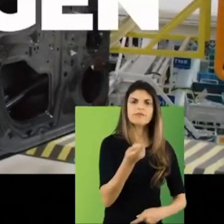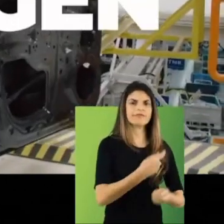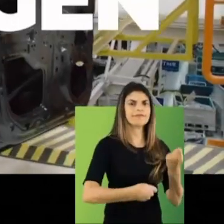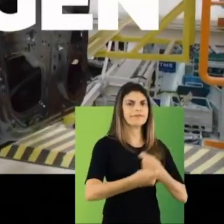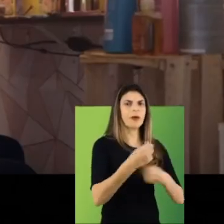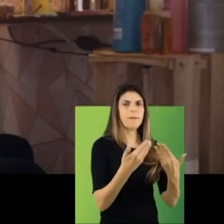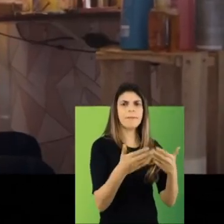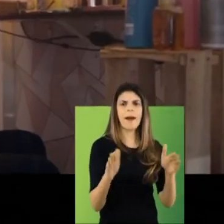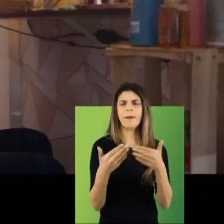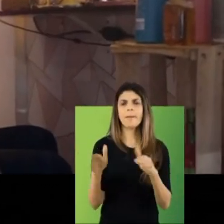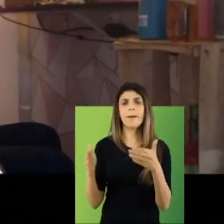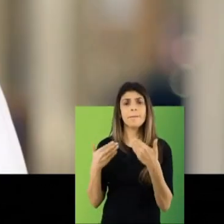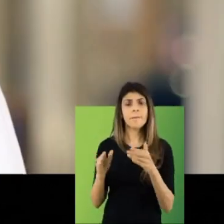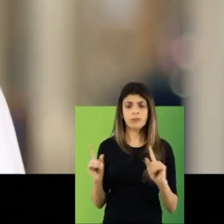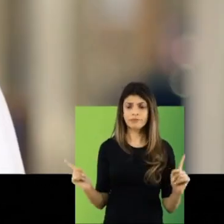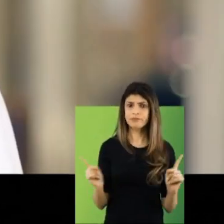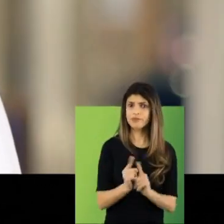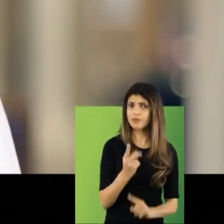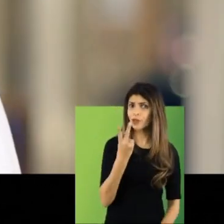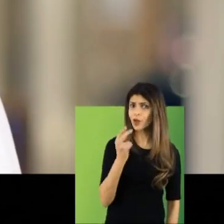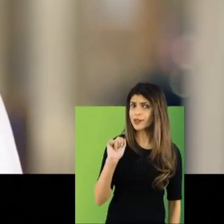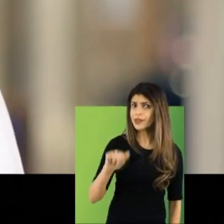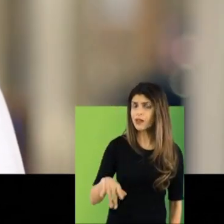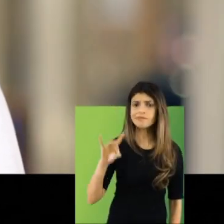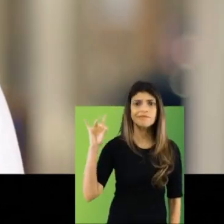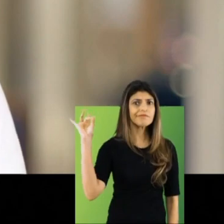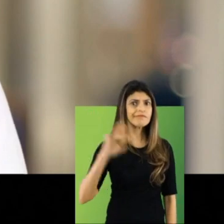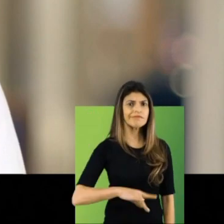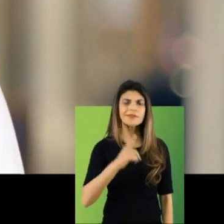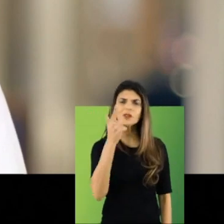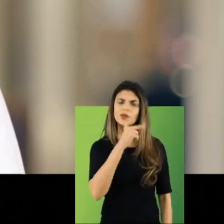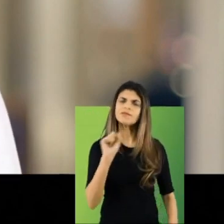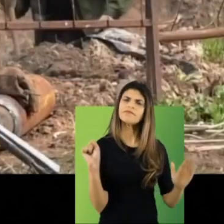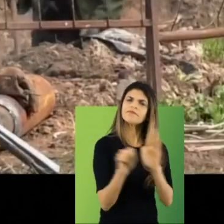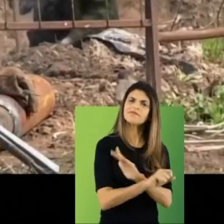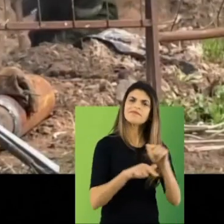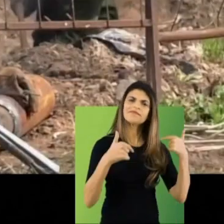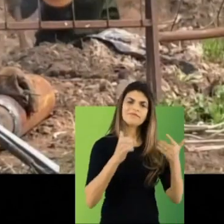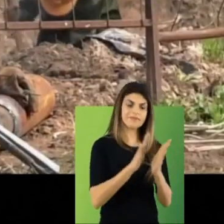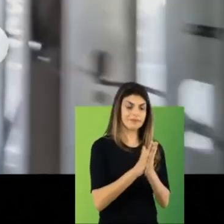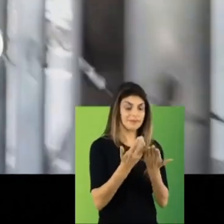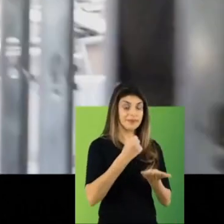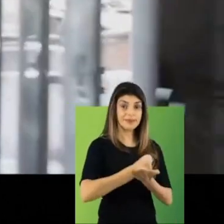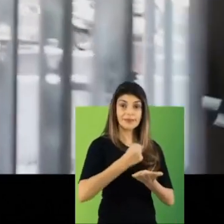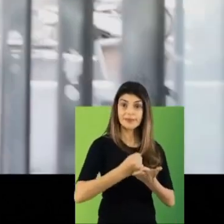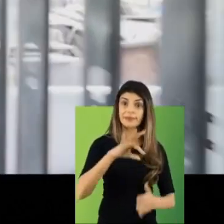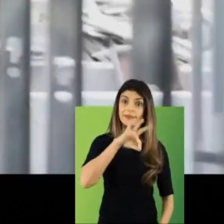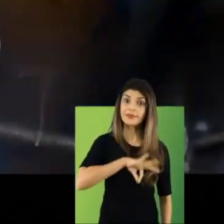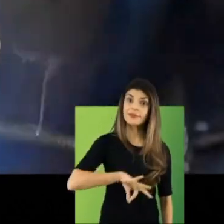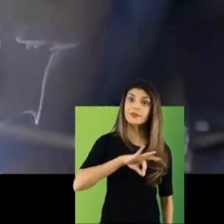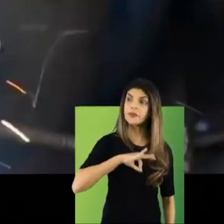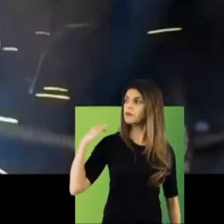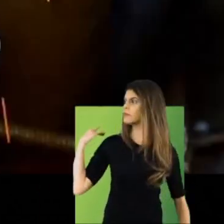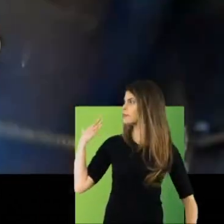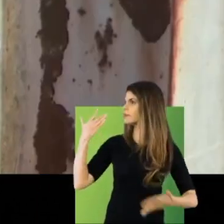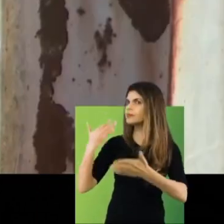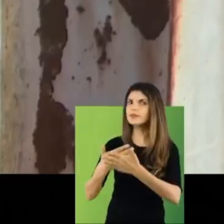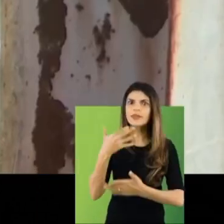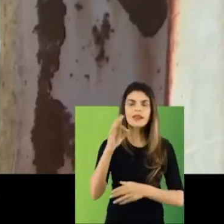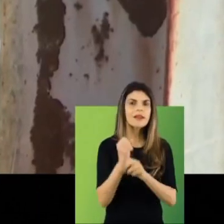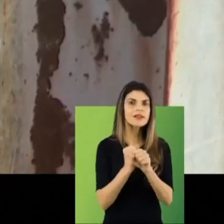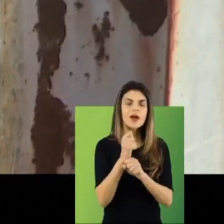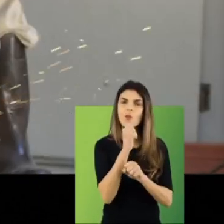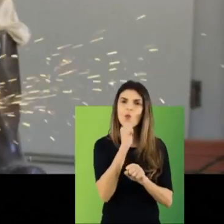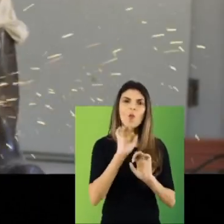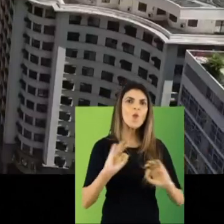negócios foram abertos e em menos de dois anos nós queremos mais empregos com carteira assinada do que nos 10 anos